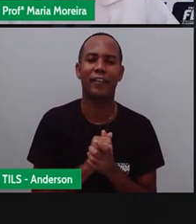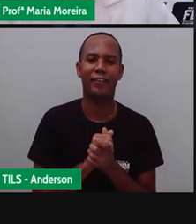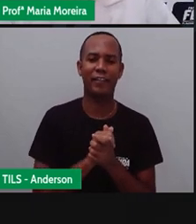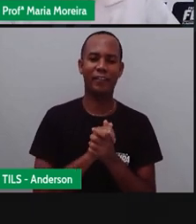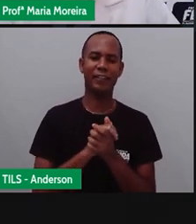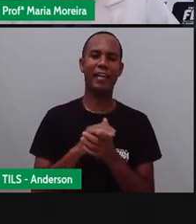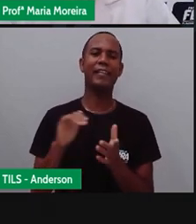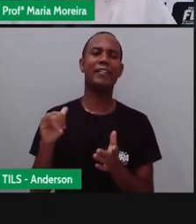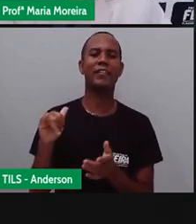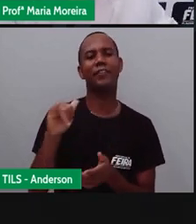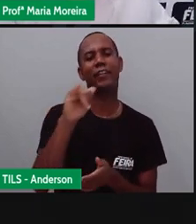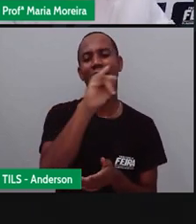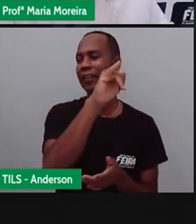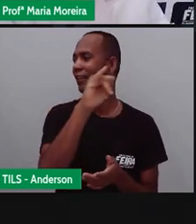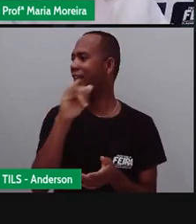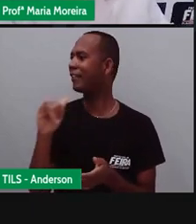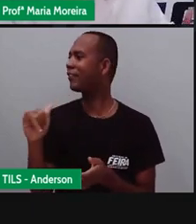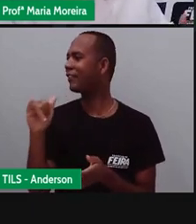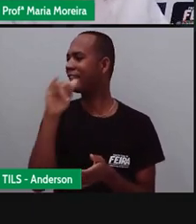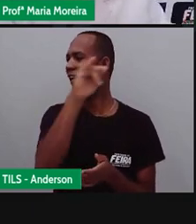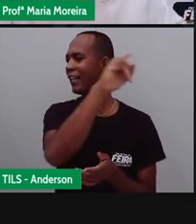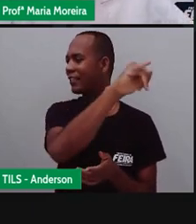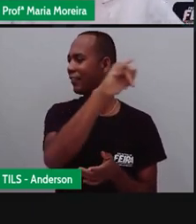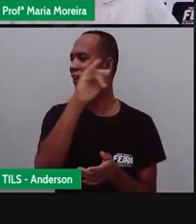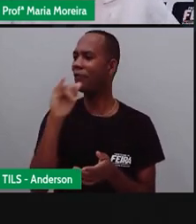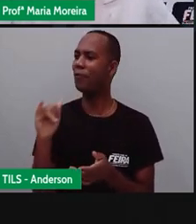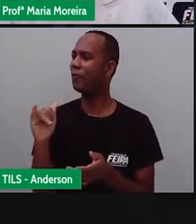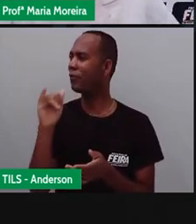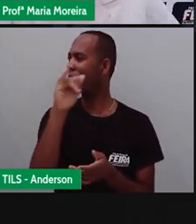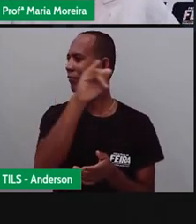Morro de medo. Mas, assim, eu nunca...